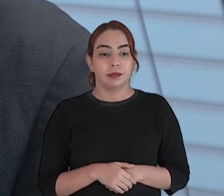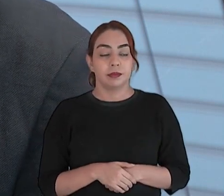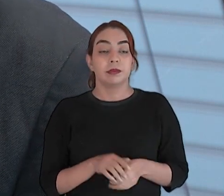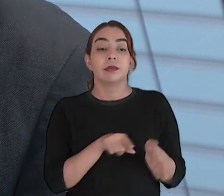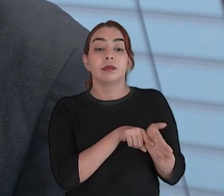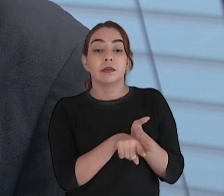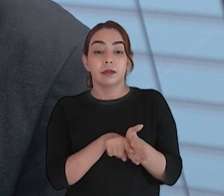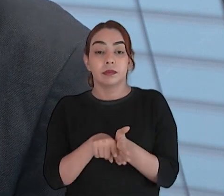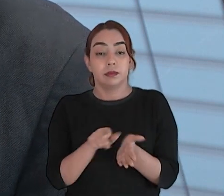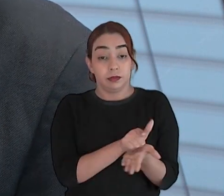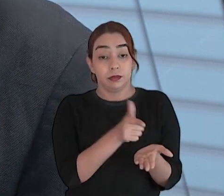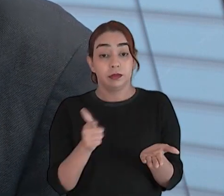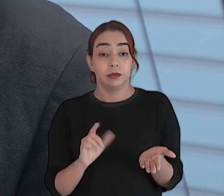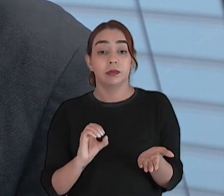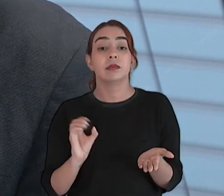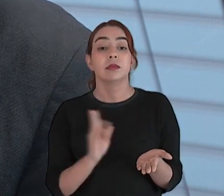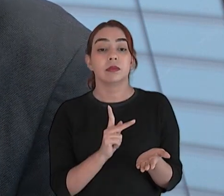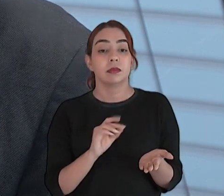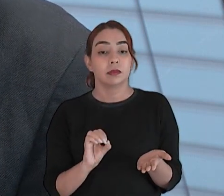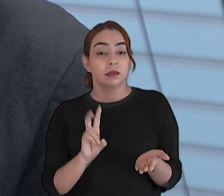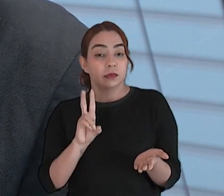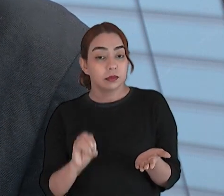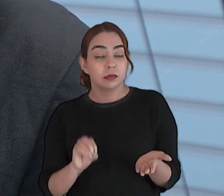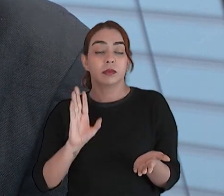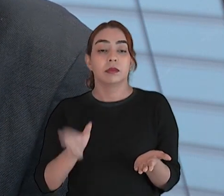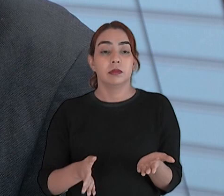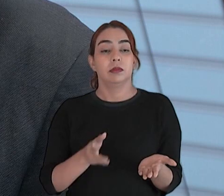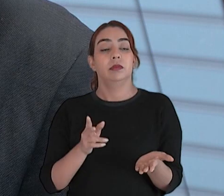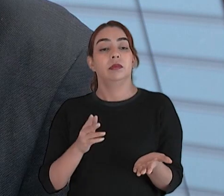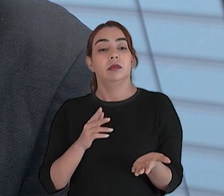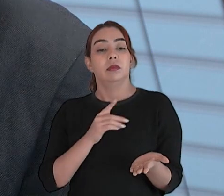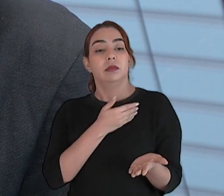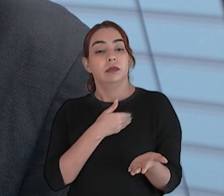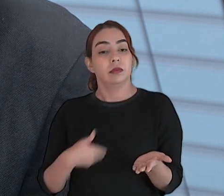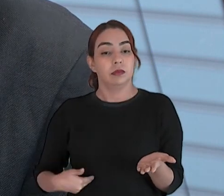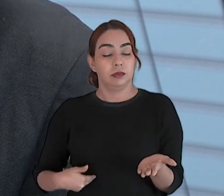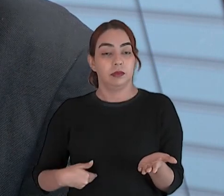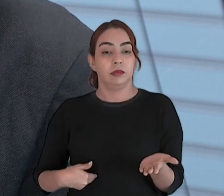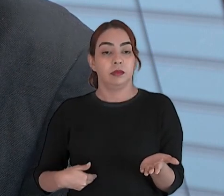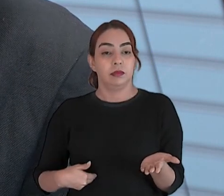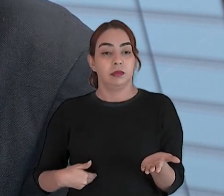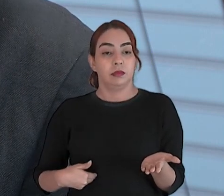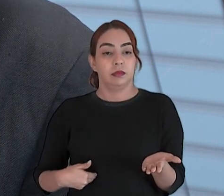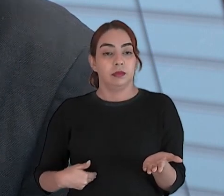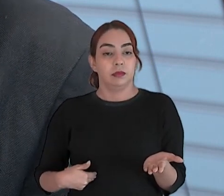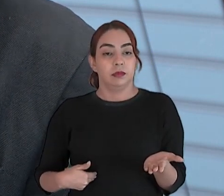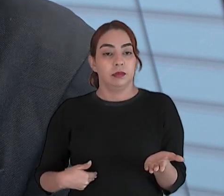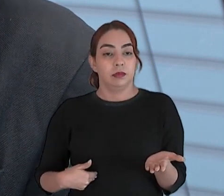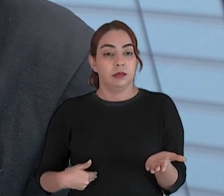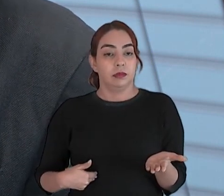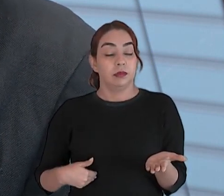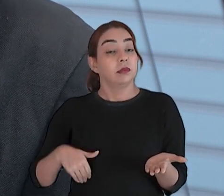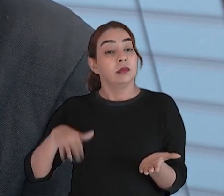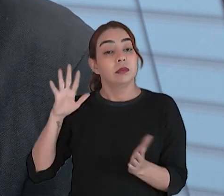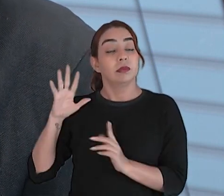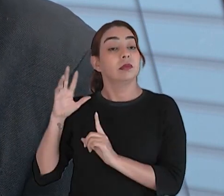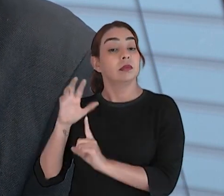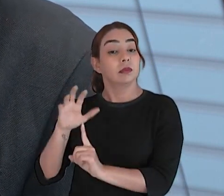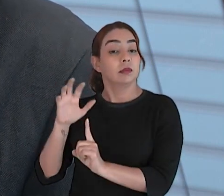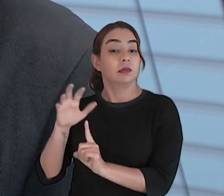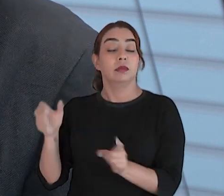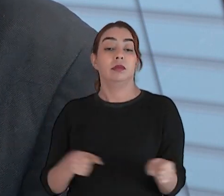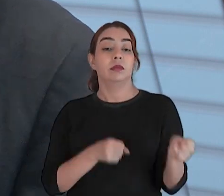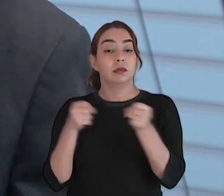publicação do jornal O Povo, o vereador mais influente da Câmara nos anos 19 e 20, 20, 21, 22 e